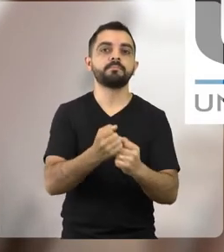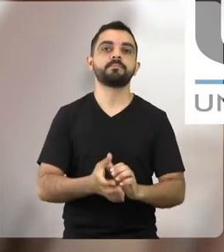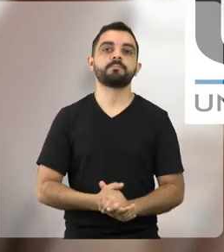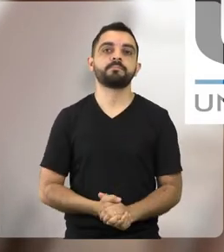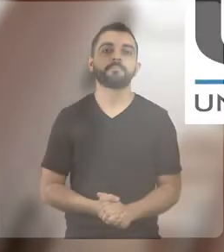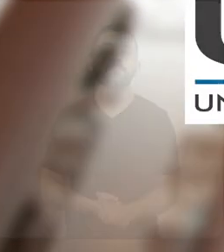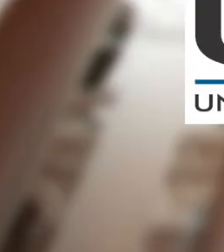e da ciência no Brasil.